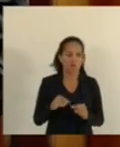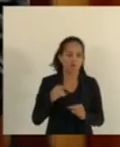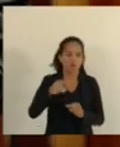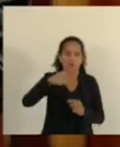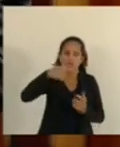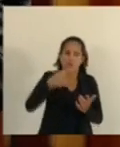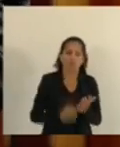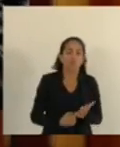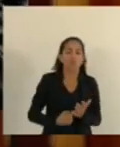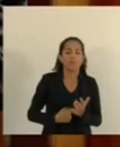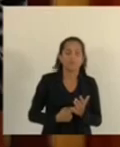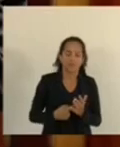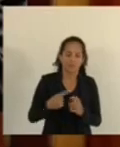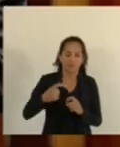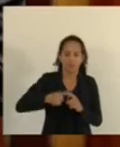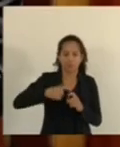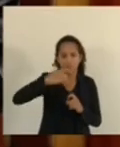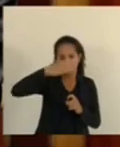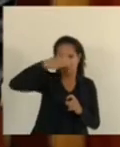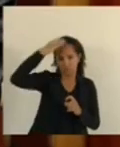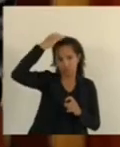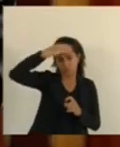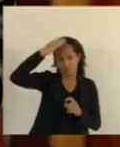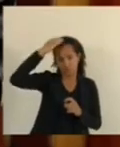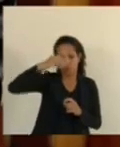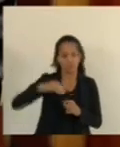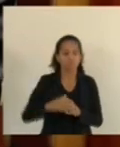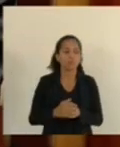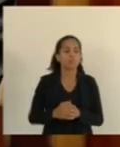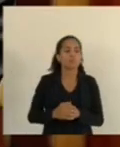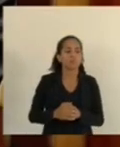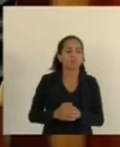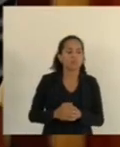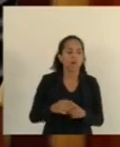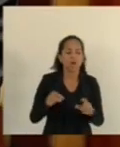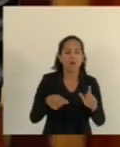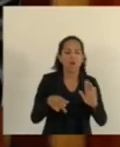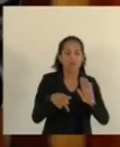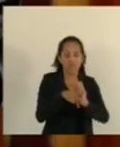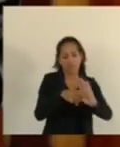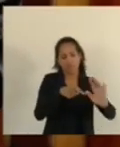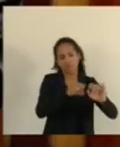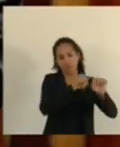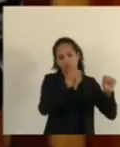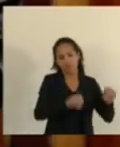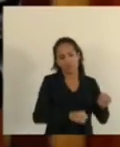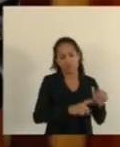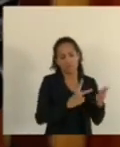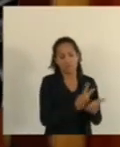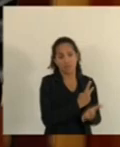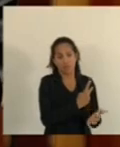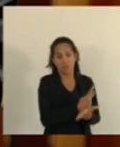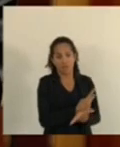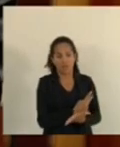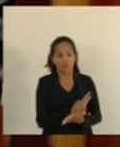combinado aí com o Dr. Hercules E a que está no sistema está errada Que o Marquinhos está nos informando aqui